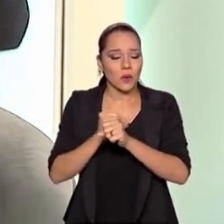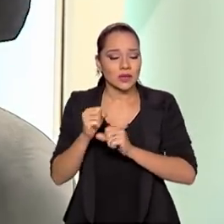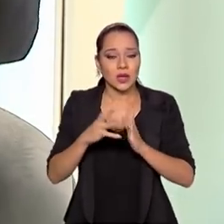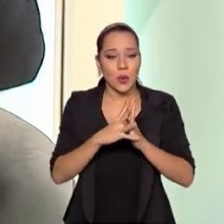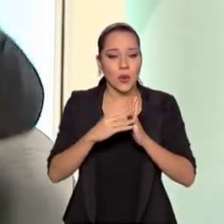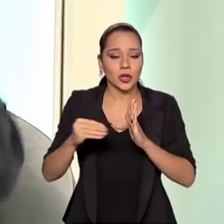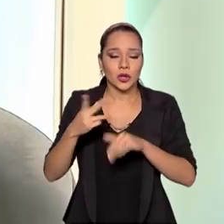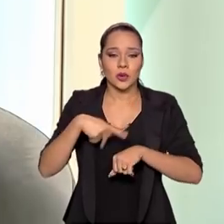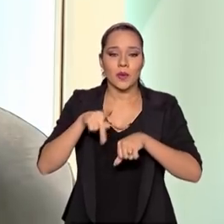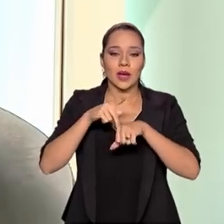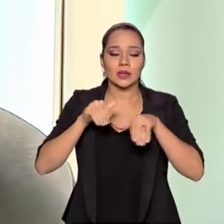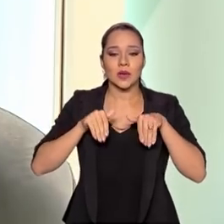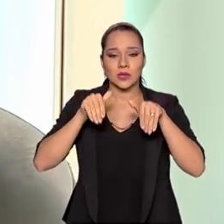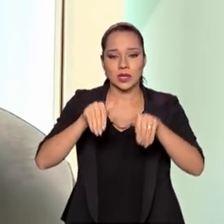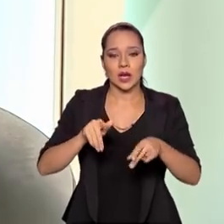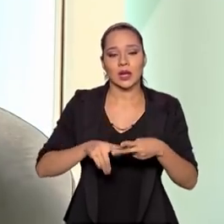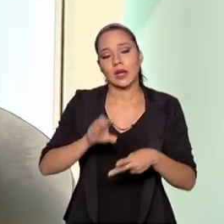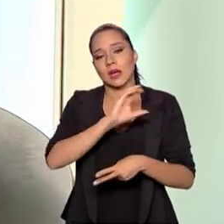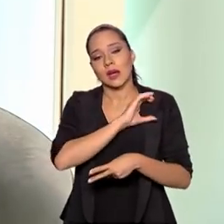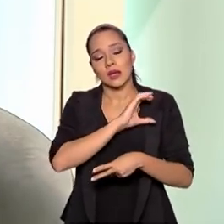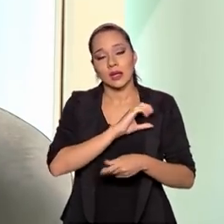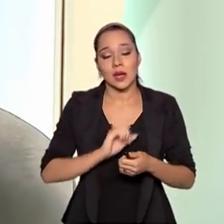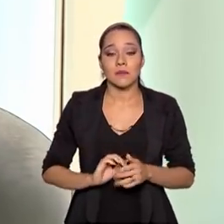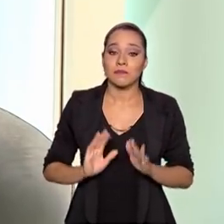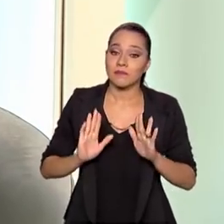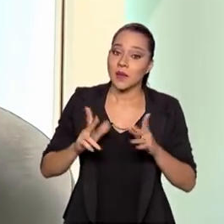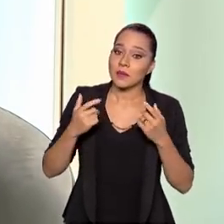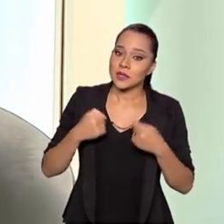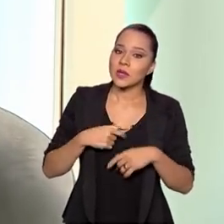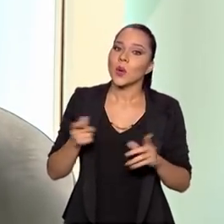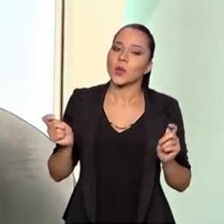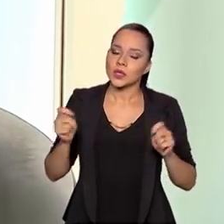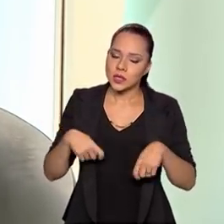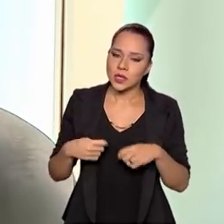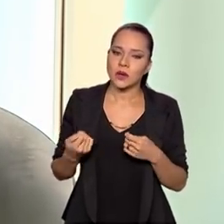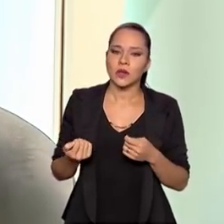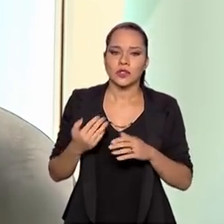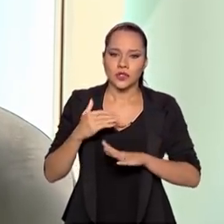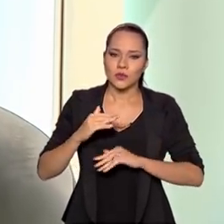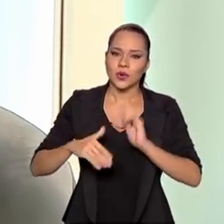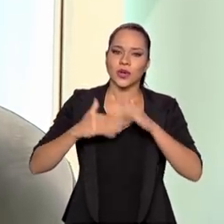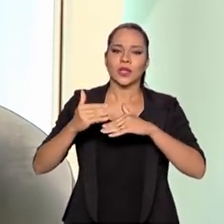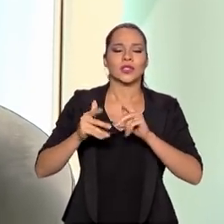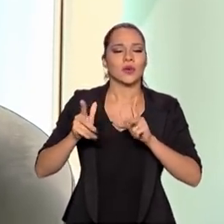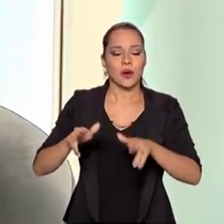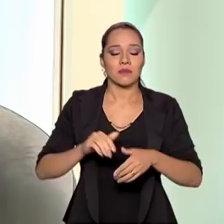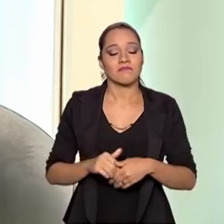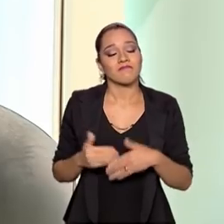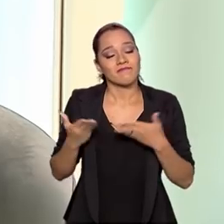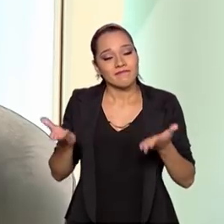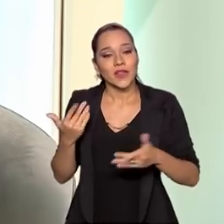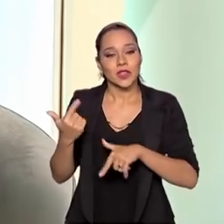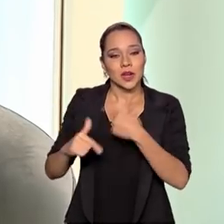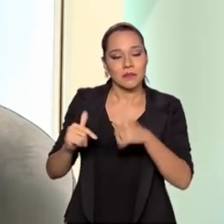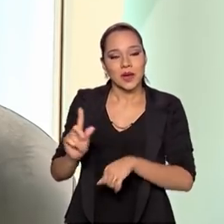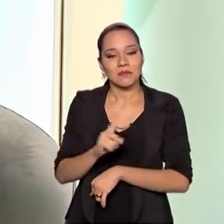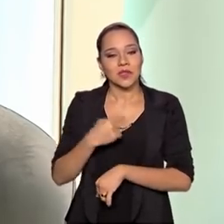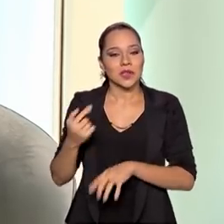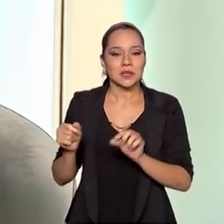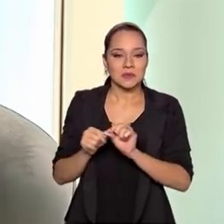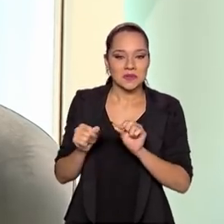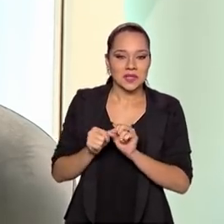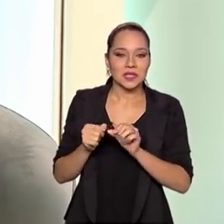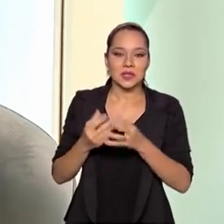modelo Austrália, o modelo Canadá. Mas nós temos condições de chegar, de avançar a tanto. Então, é esse o trabalho que nós estamos fazendo,